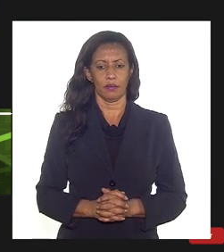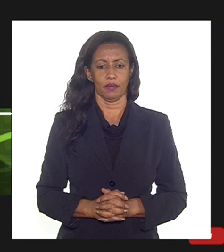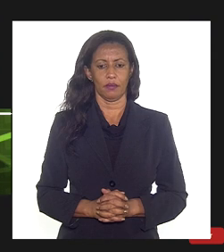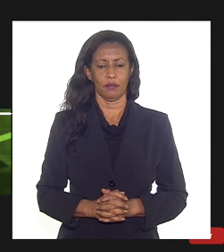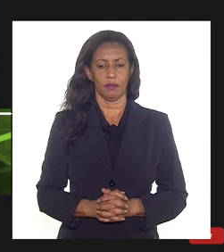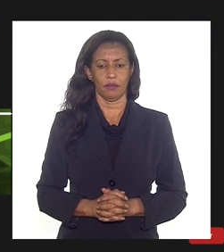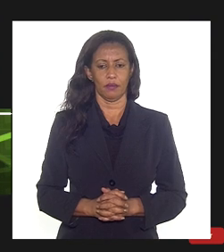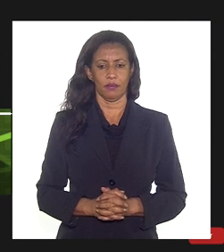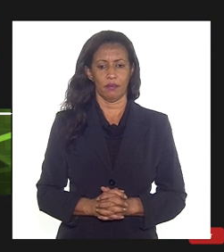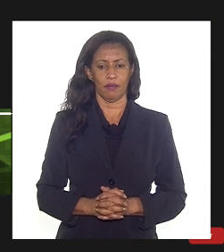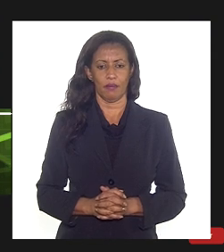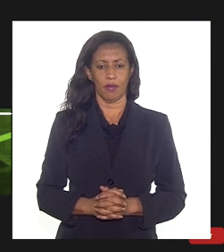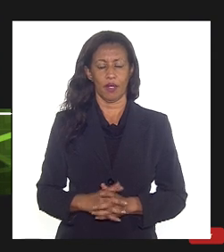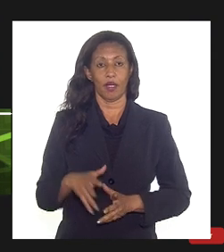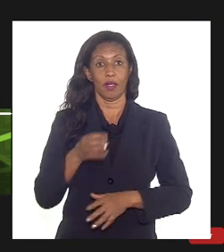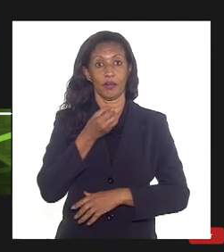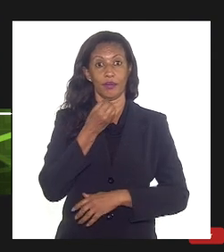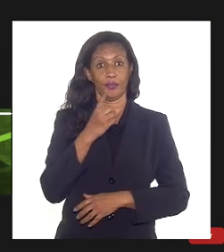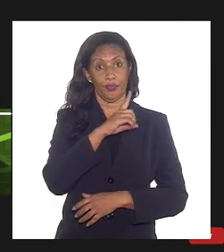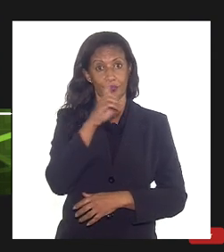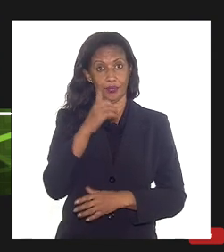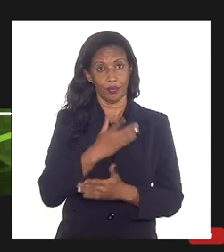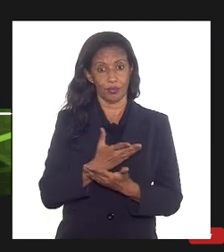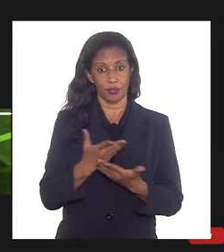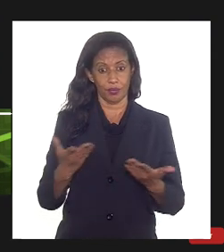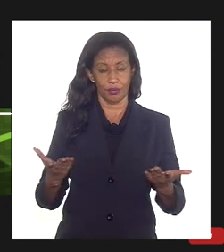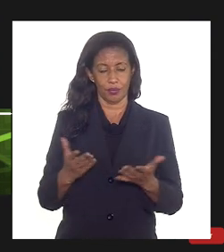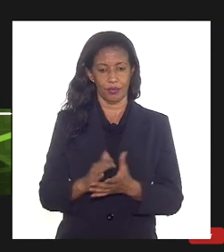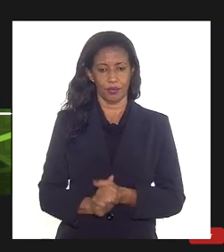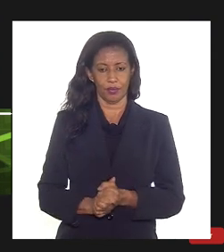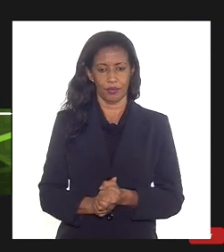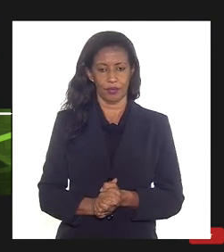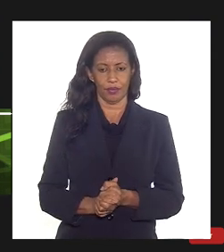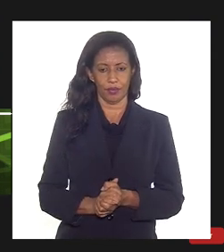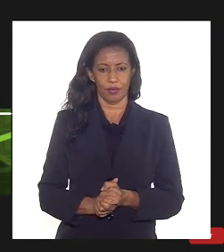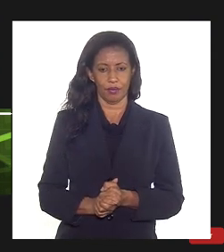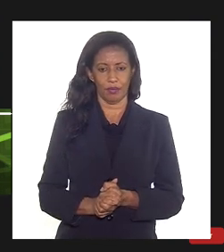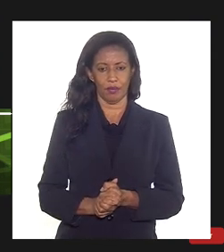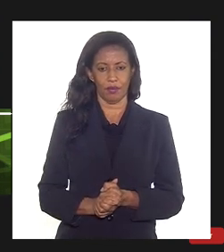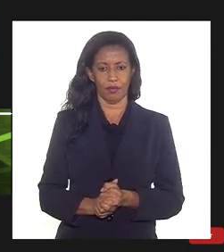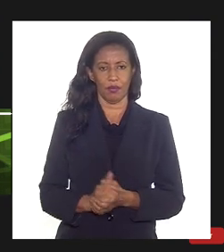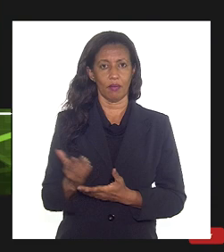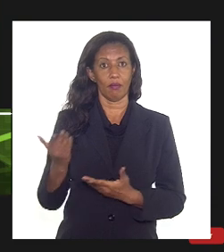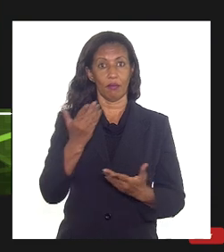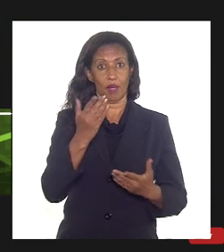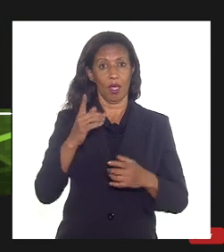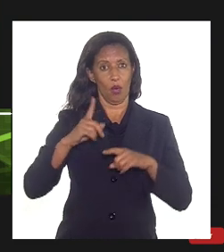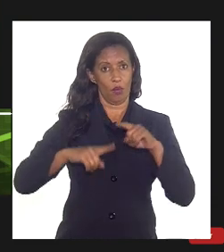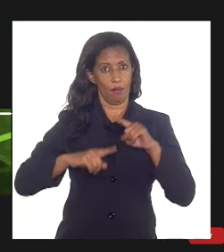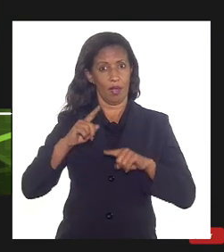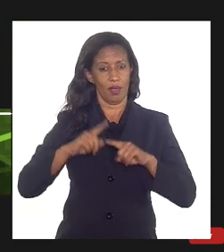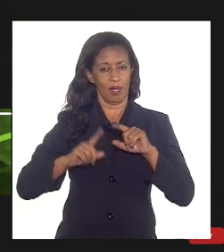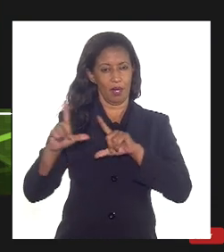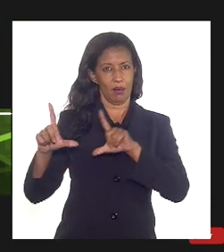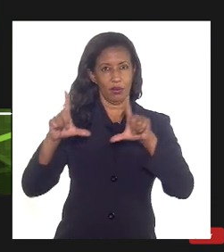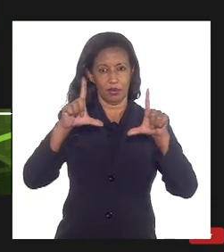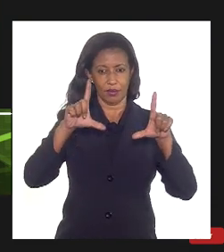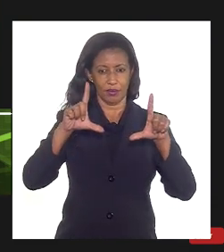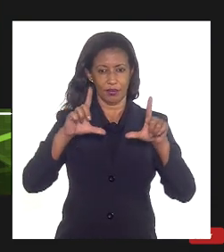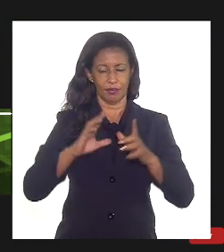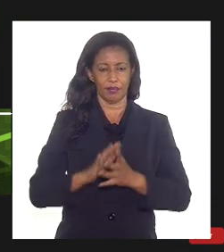bom bom dia a todos eu a gente trouxe aqui um material explicando um pouco né